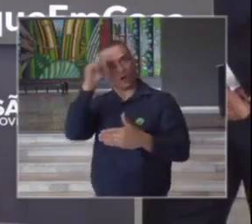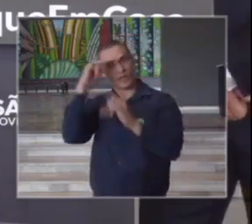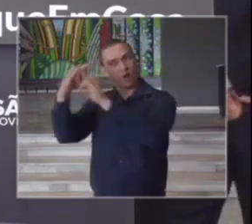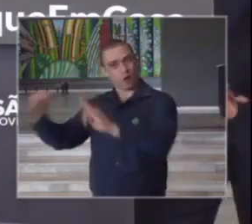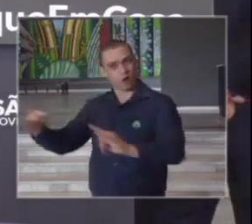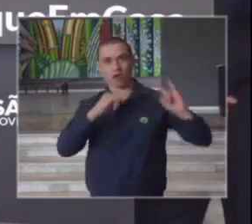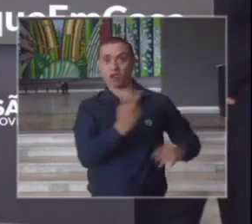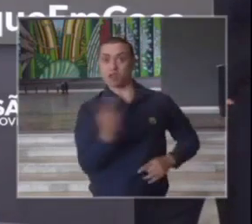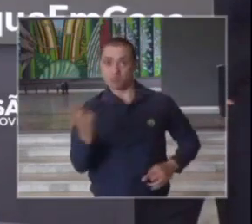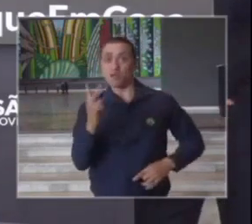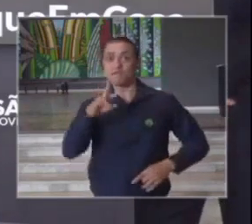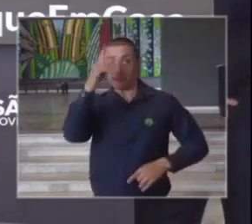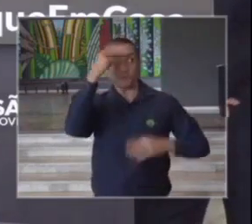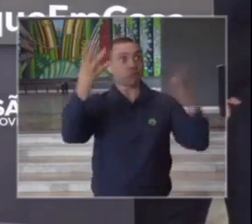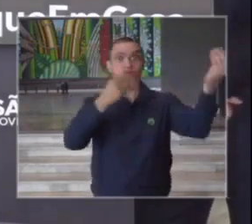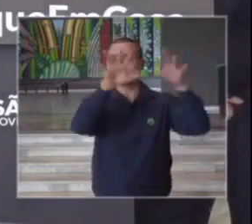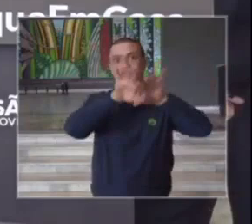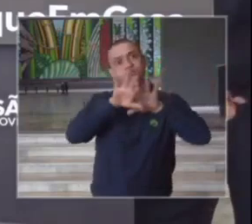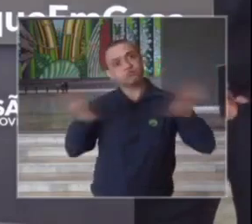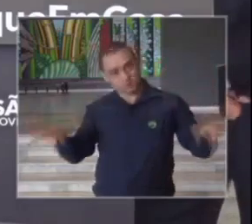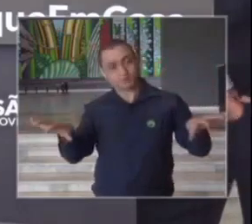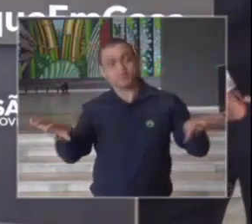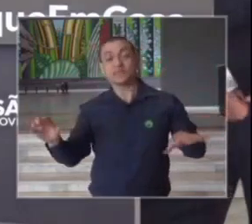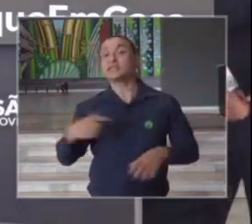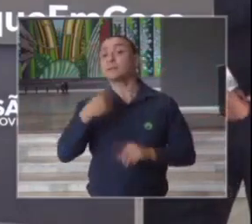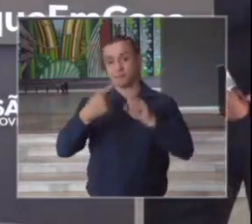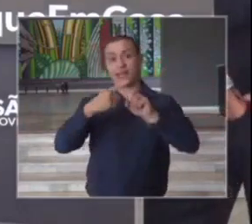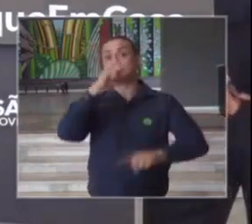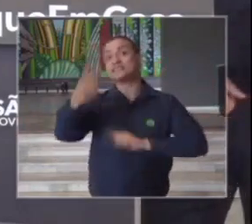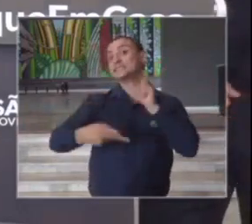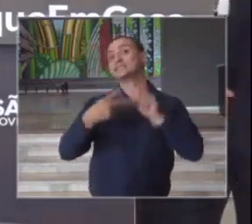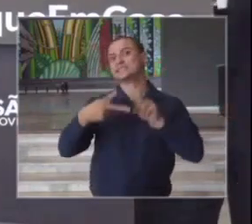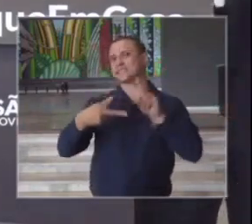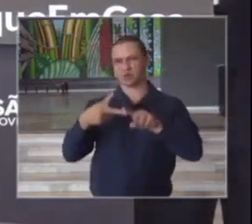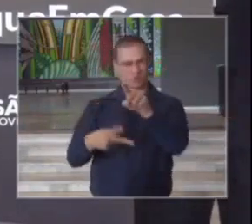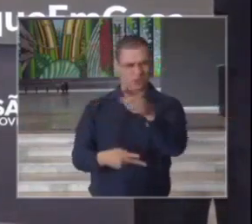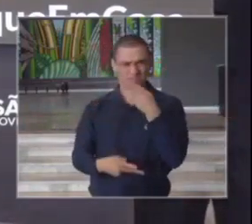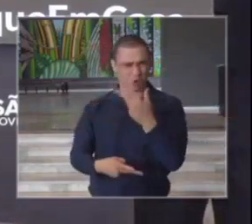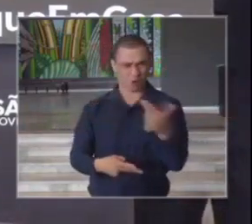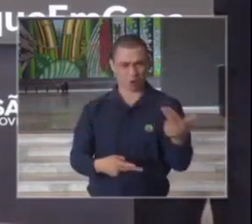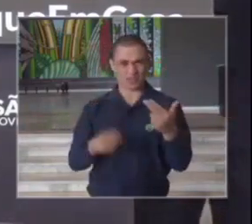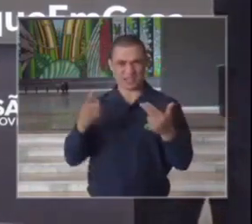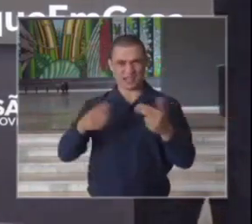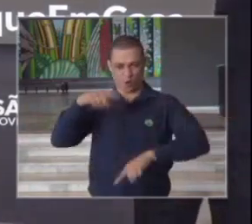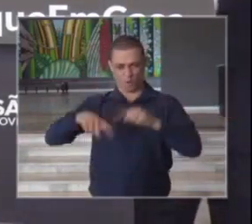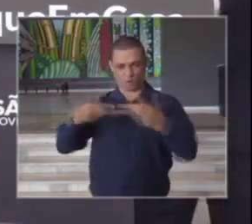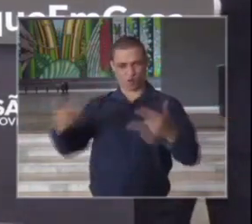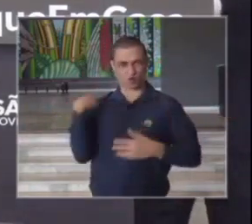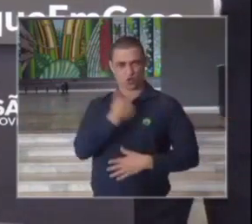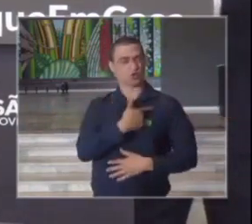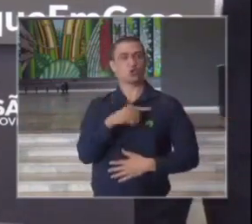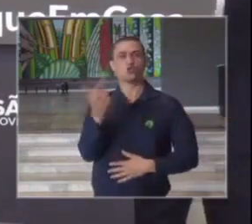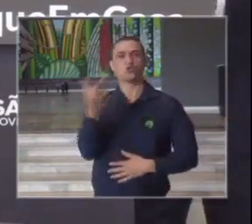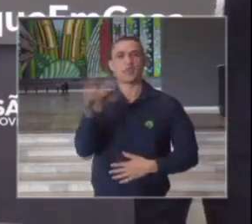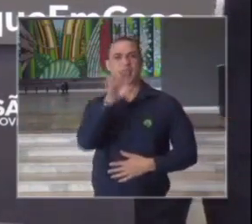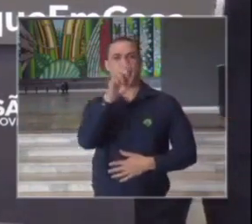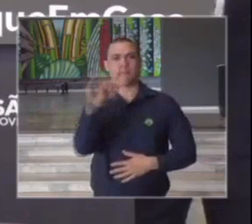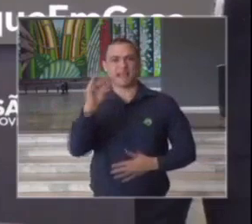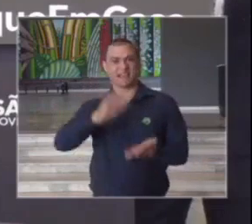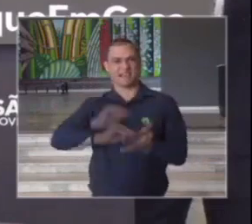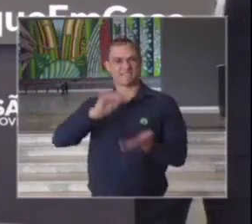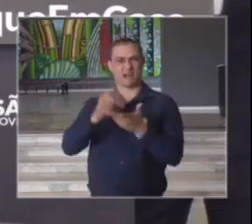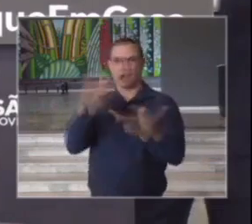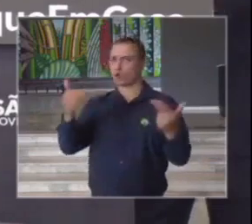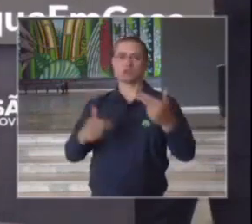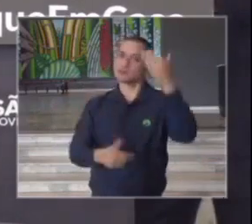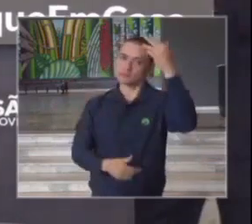absolutamente definitivas segundo é totalmente infundado que esses equipamentos nossos não tenham EPIs necessárias